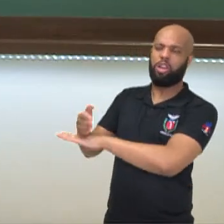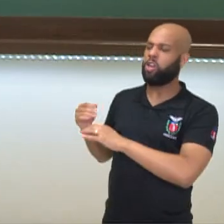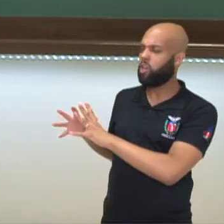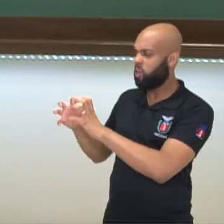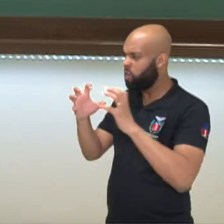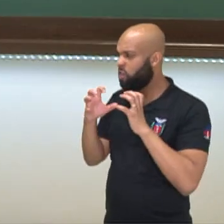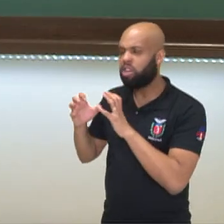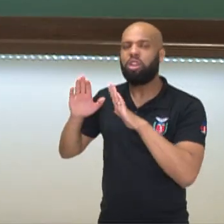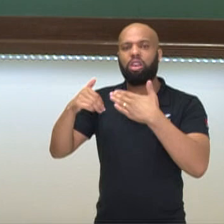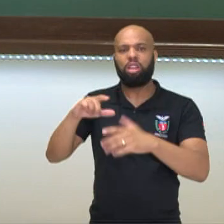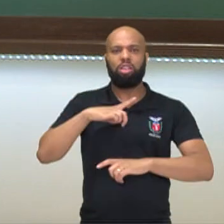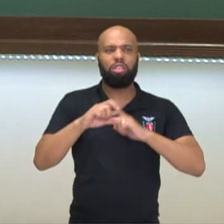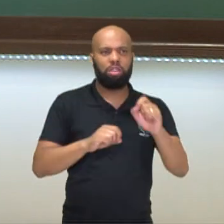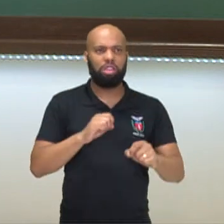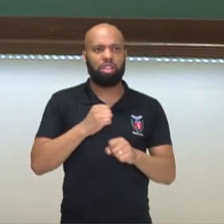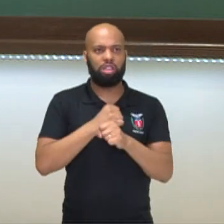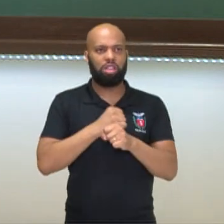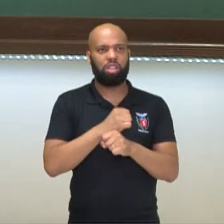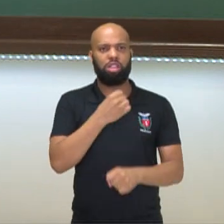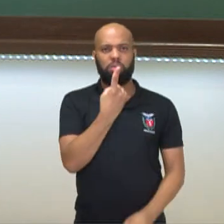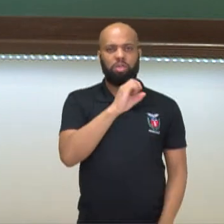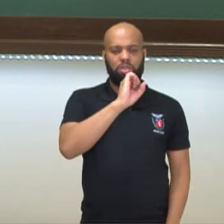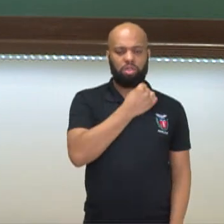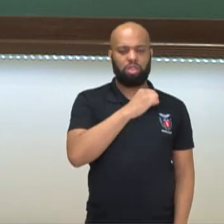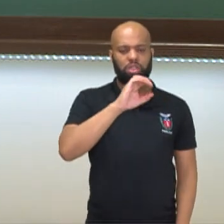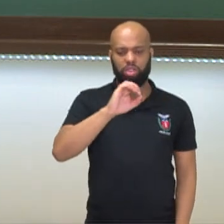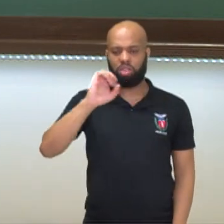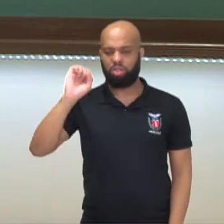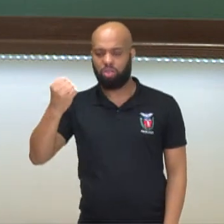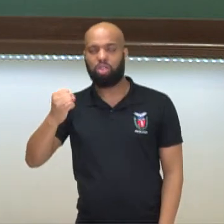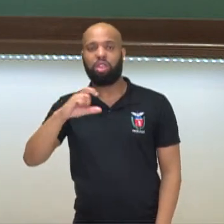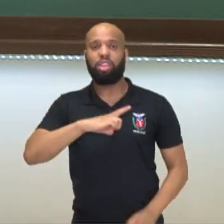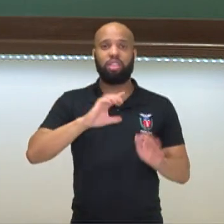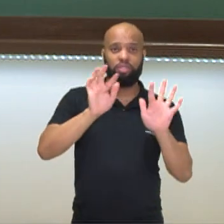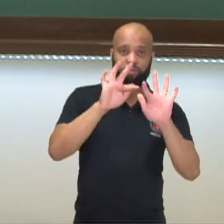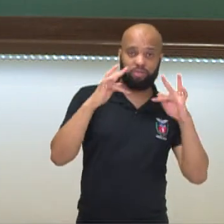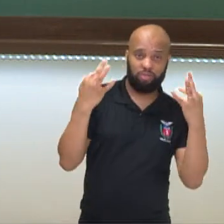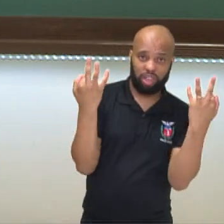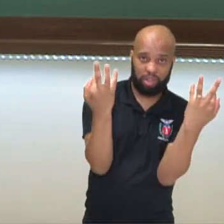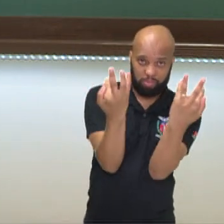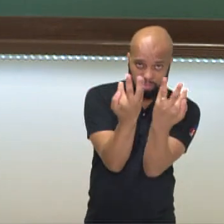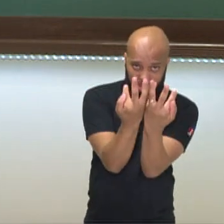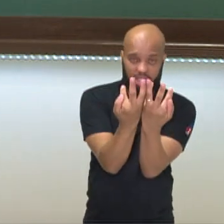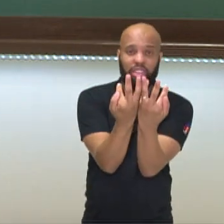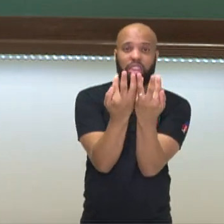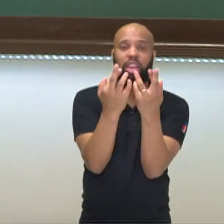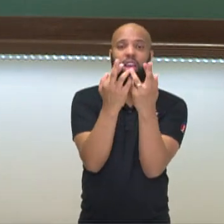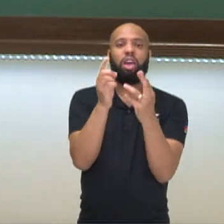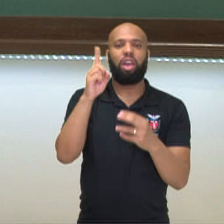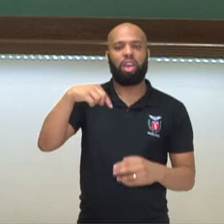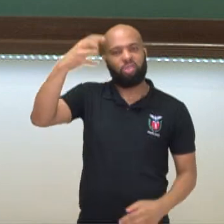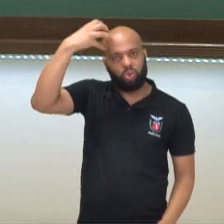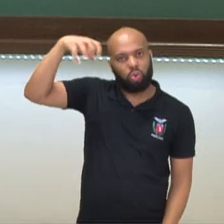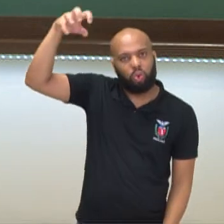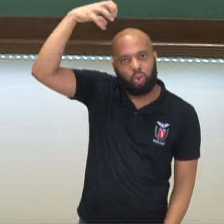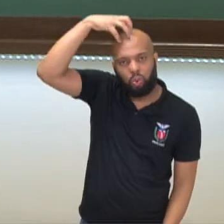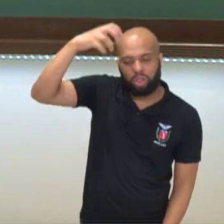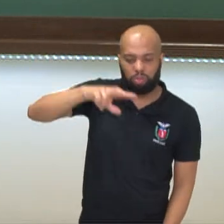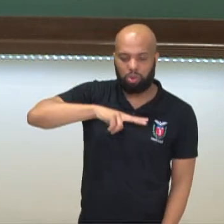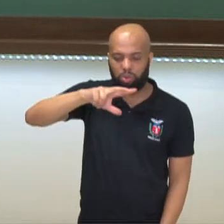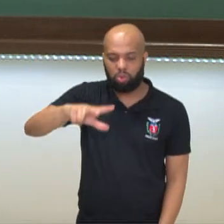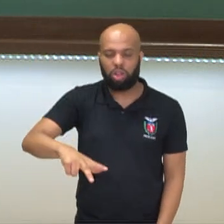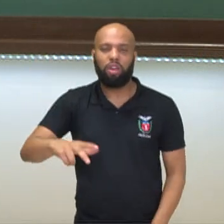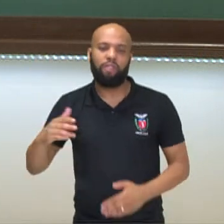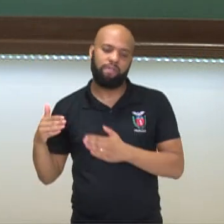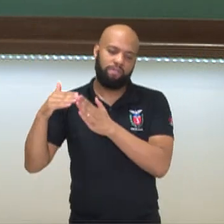invasão a Portugal em 1808, a família real portuguesa vai vir para o Brasil com a vinda da família